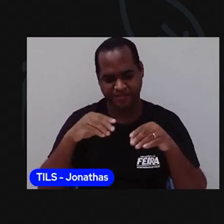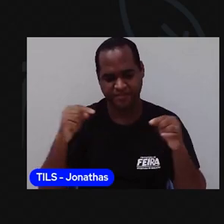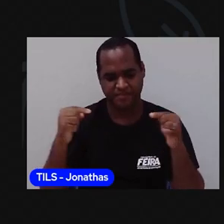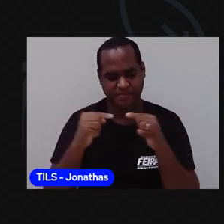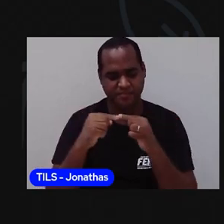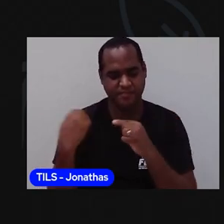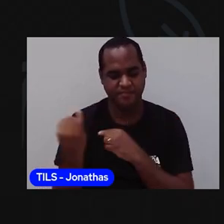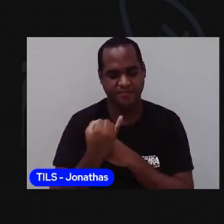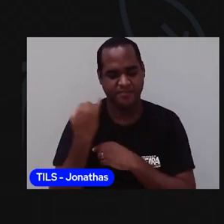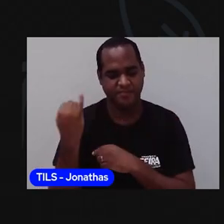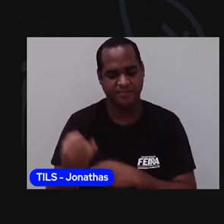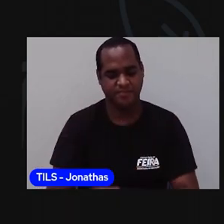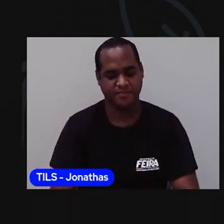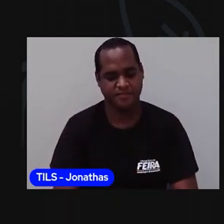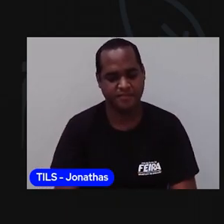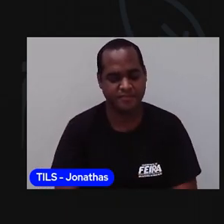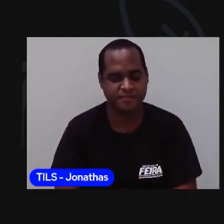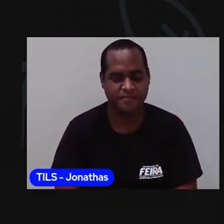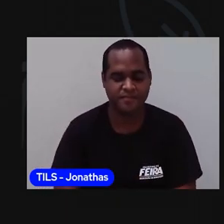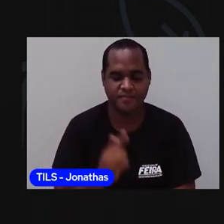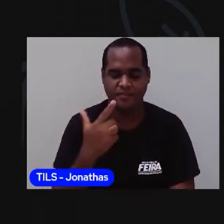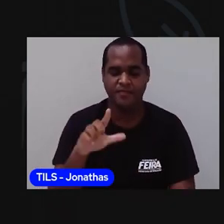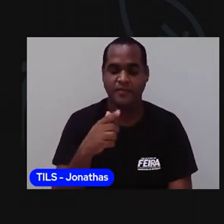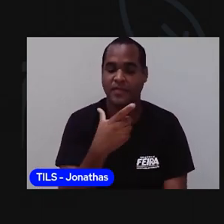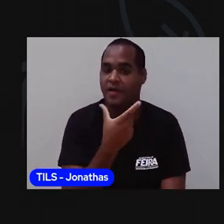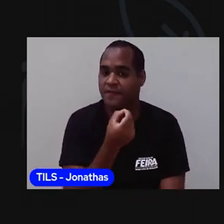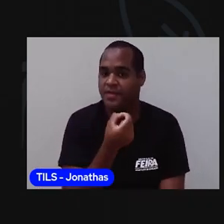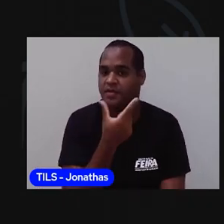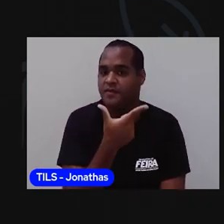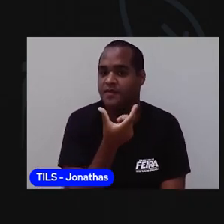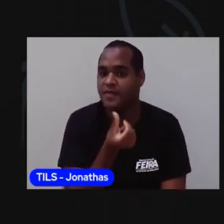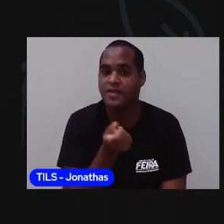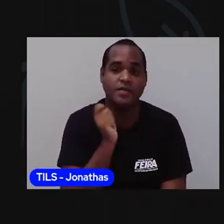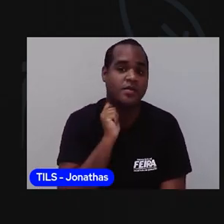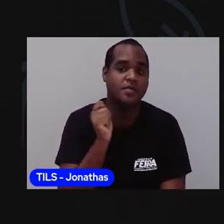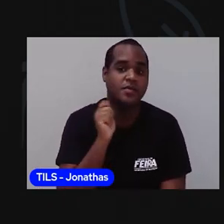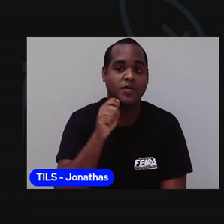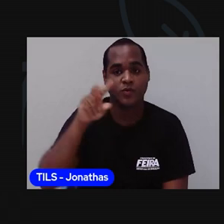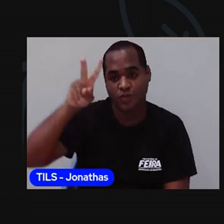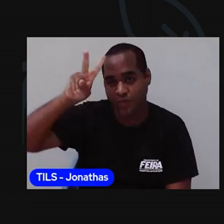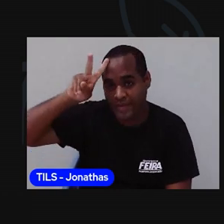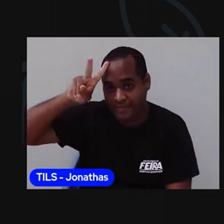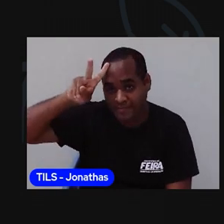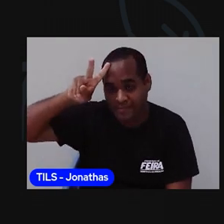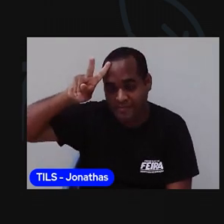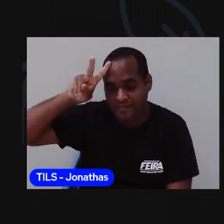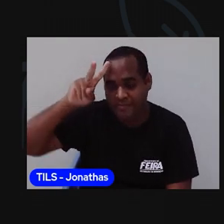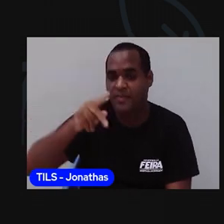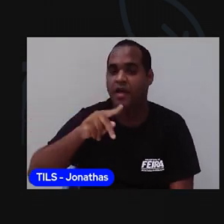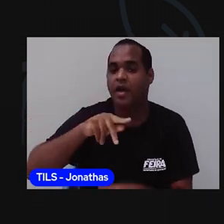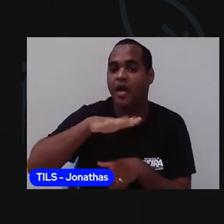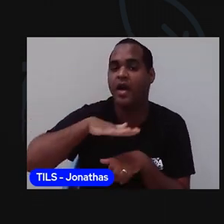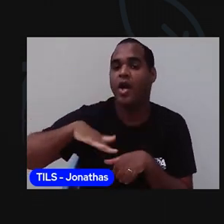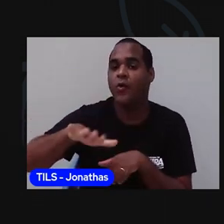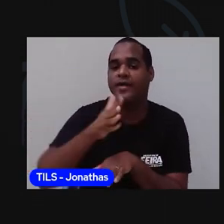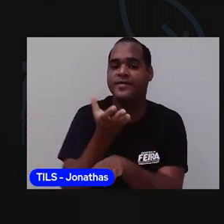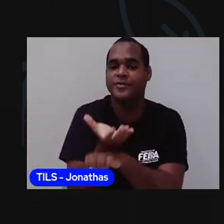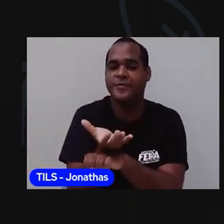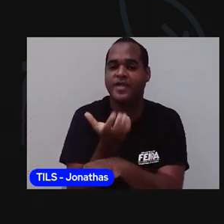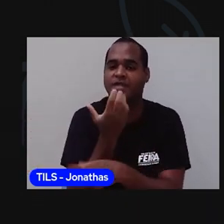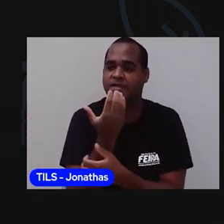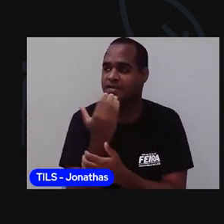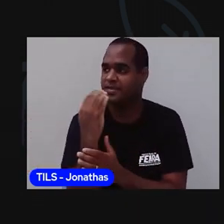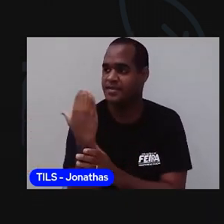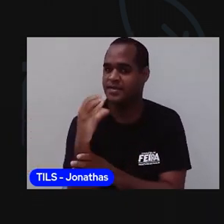Aula 20, 26 de abril, segunda-feira. E a área de hoje, ciências